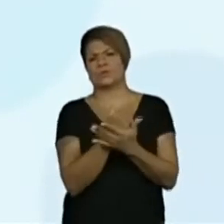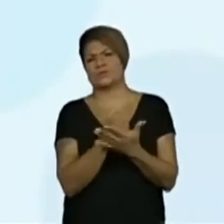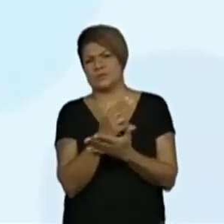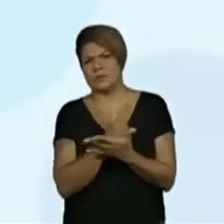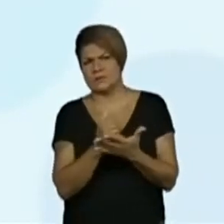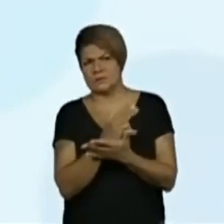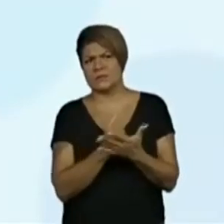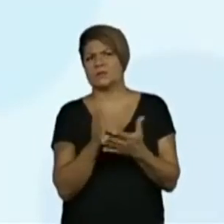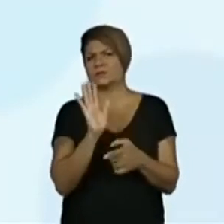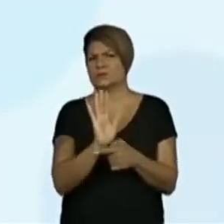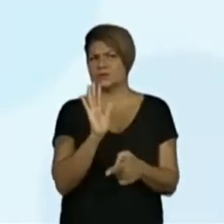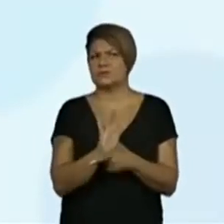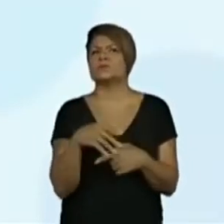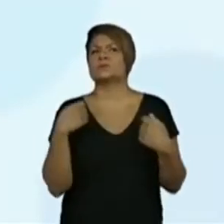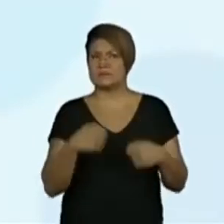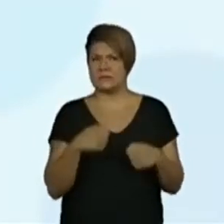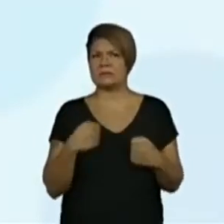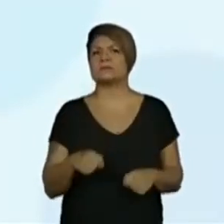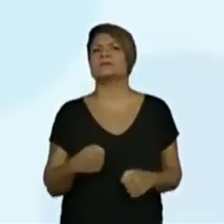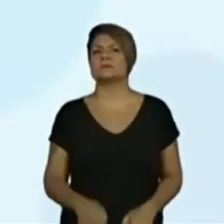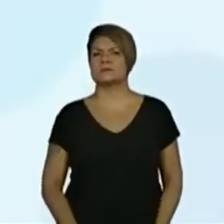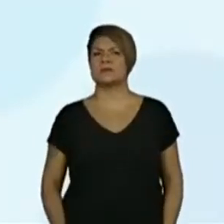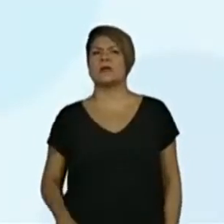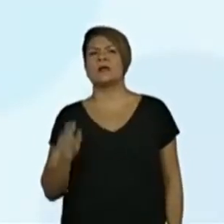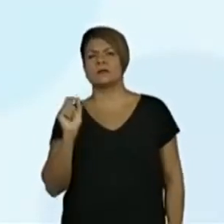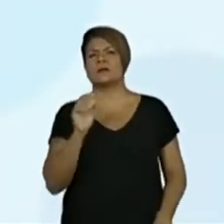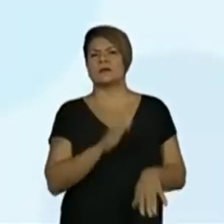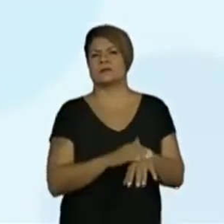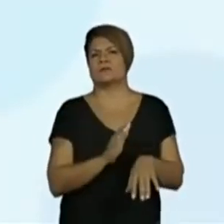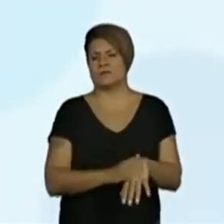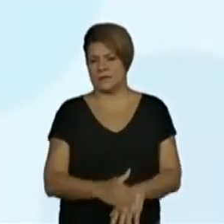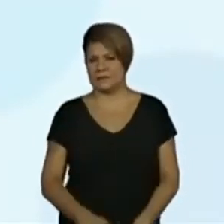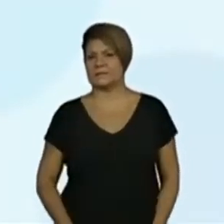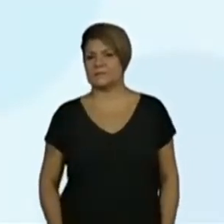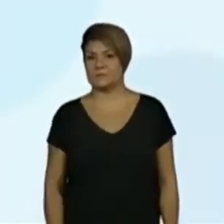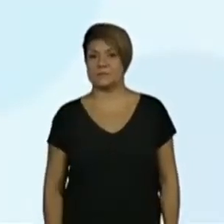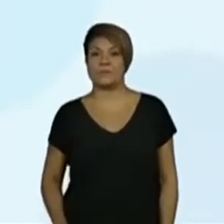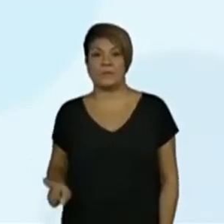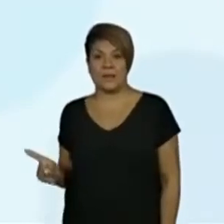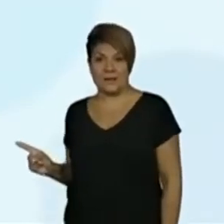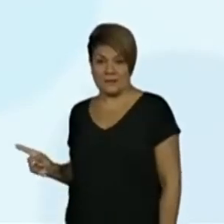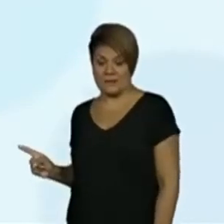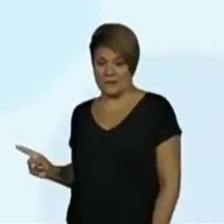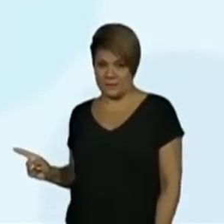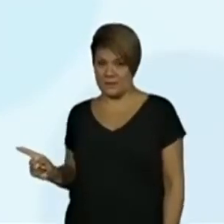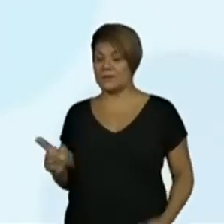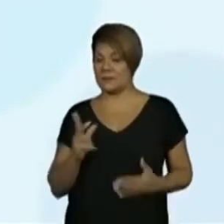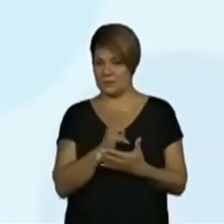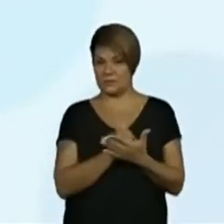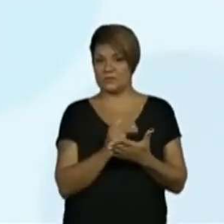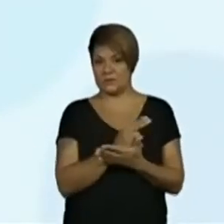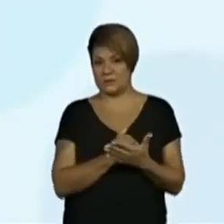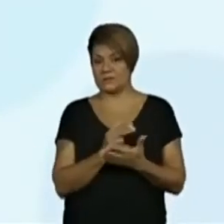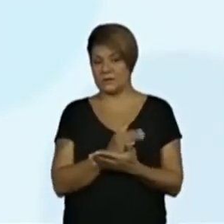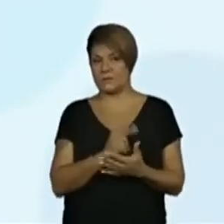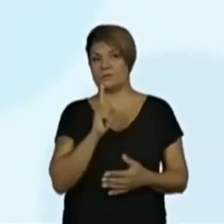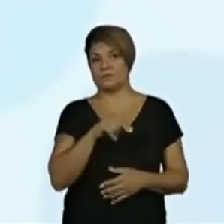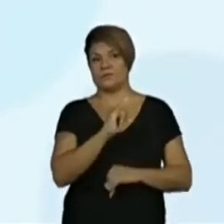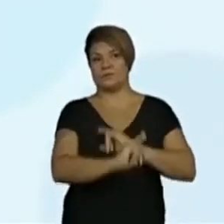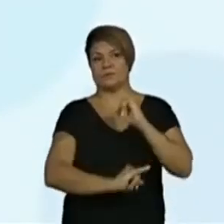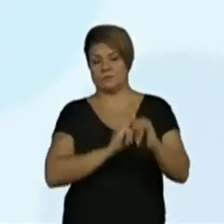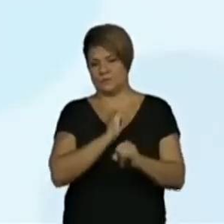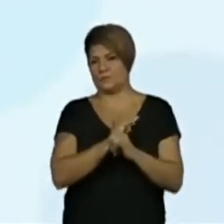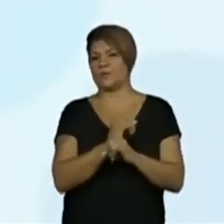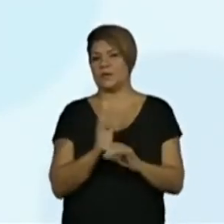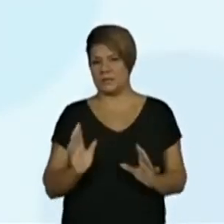também é colocado nessa capa, é valorizado dessa forma, né? Aqui, ó. As ilustrações vieram da Pixabay